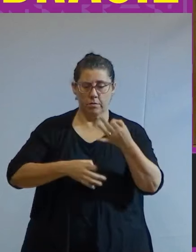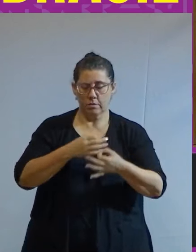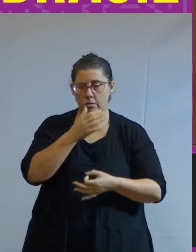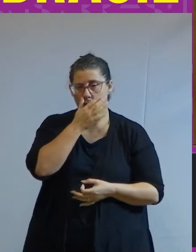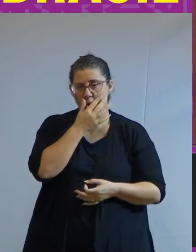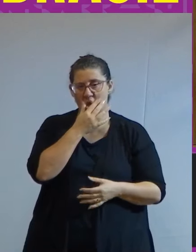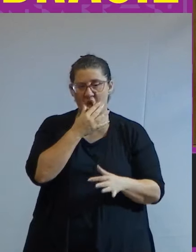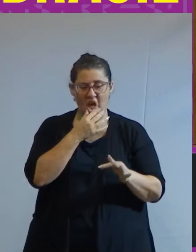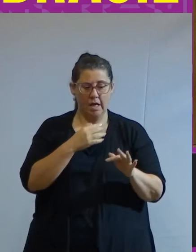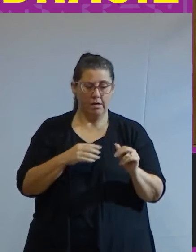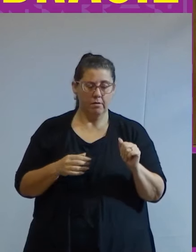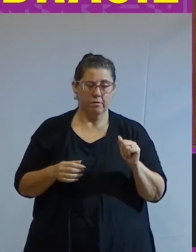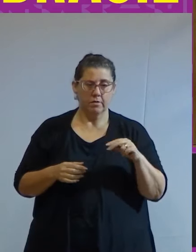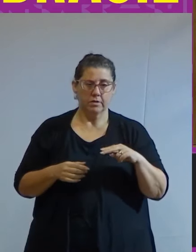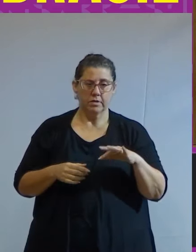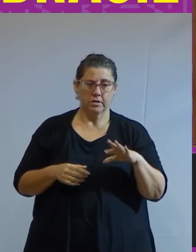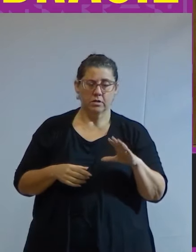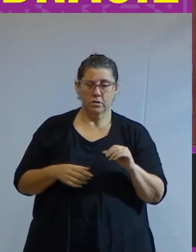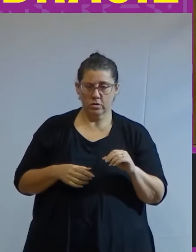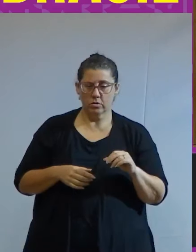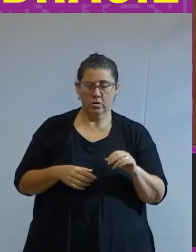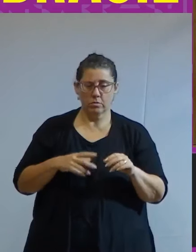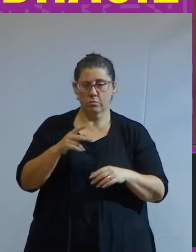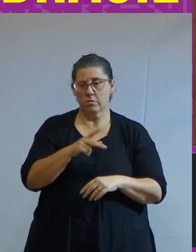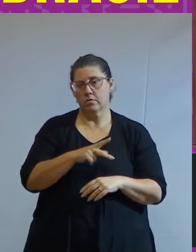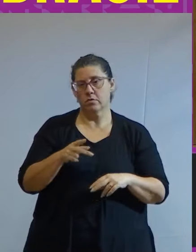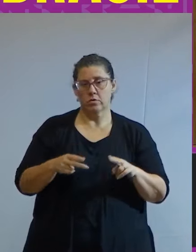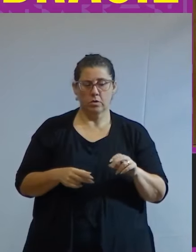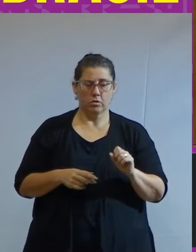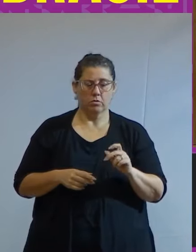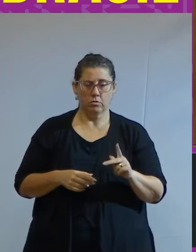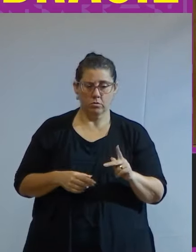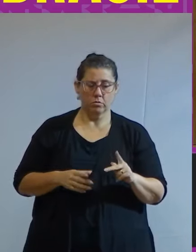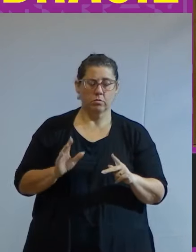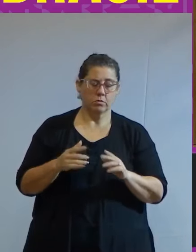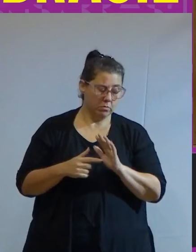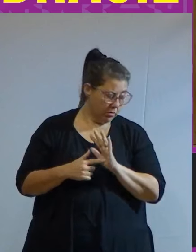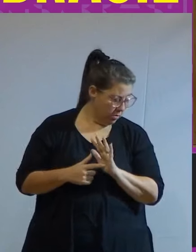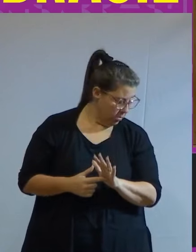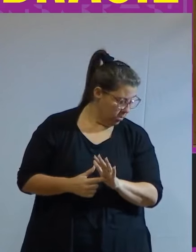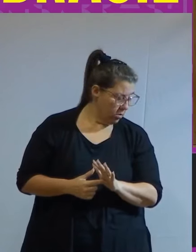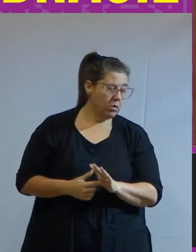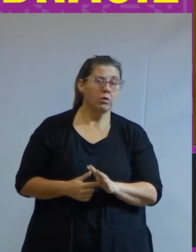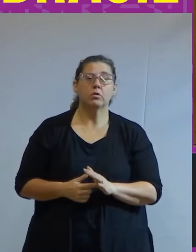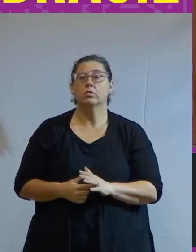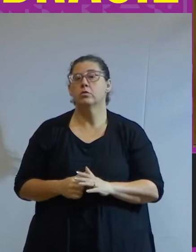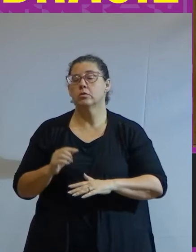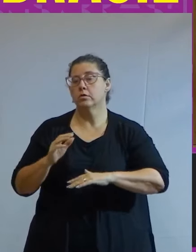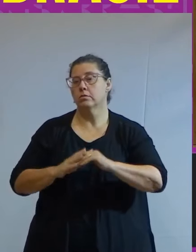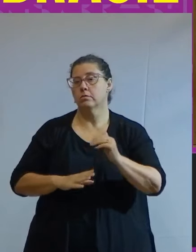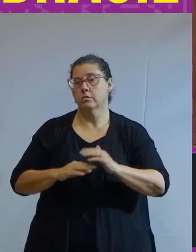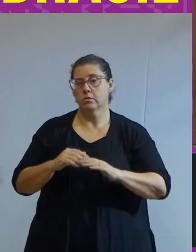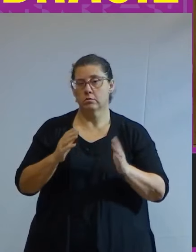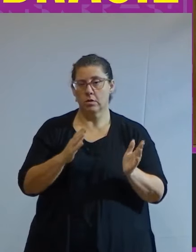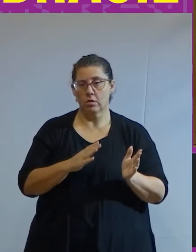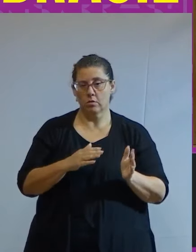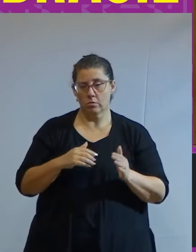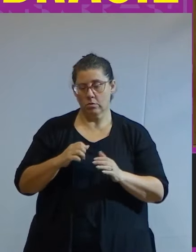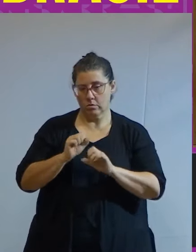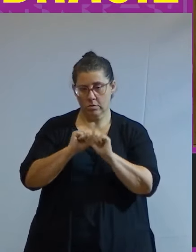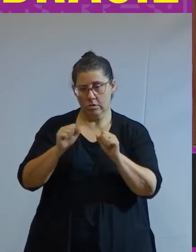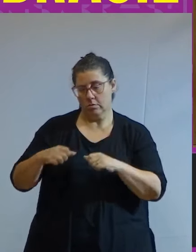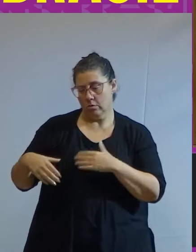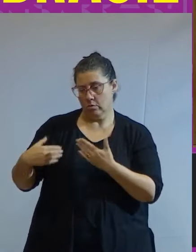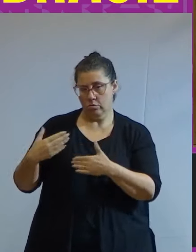Francisco de Oliveira mais um eminente professor da USP o qual demonstrou sua funcionalidade para o andamento do sistema